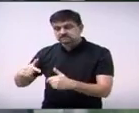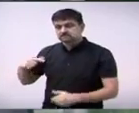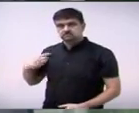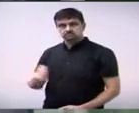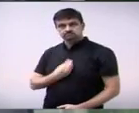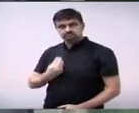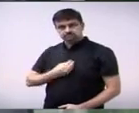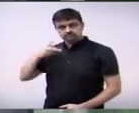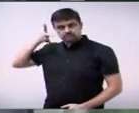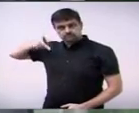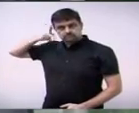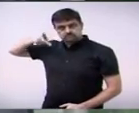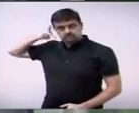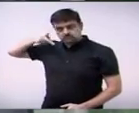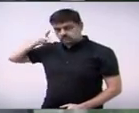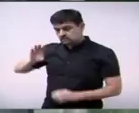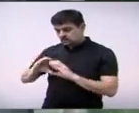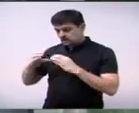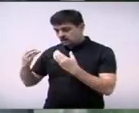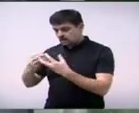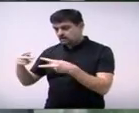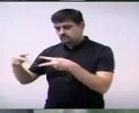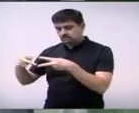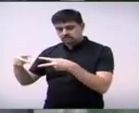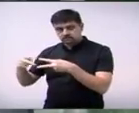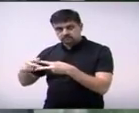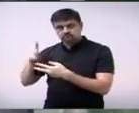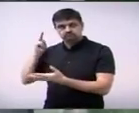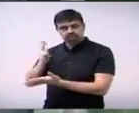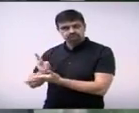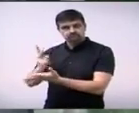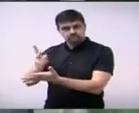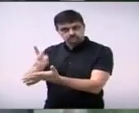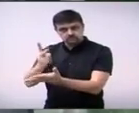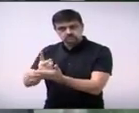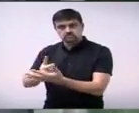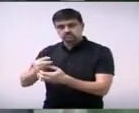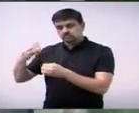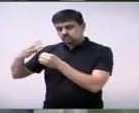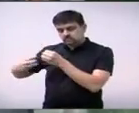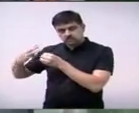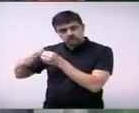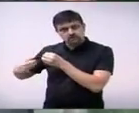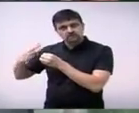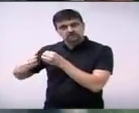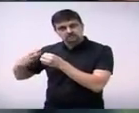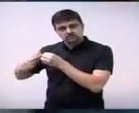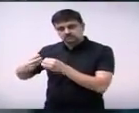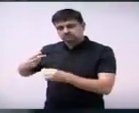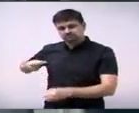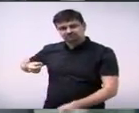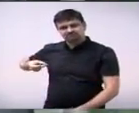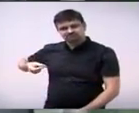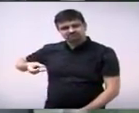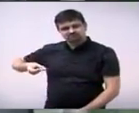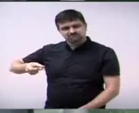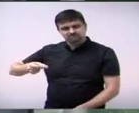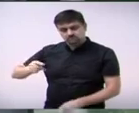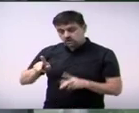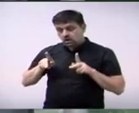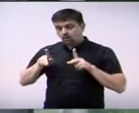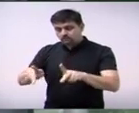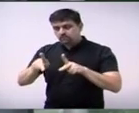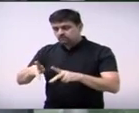aqui na Câmara de Vereadores de participar ativamente em defesa da luta do